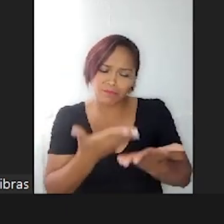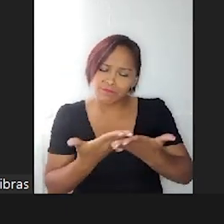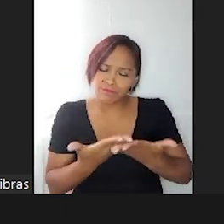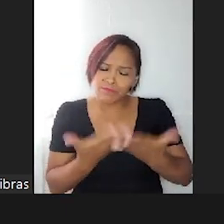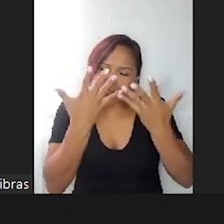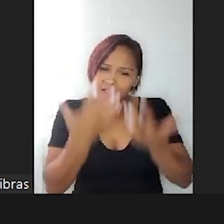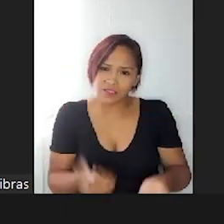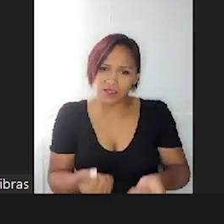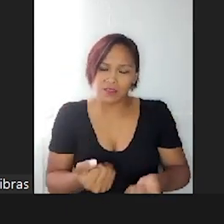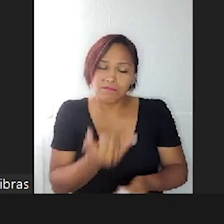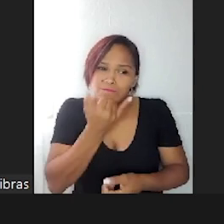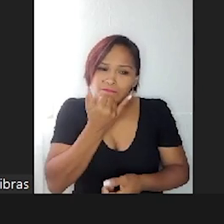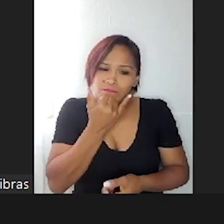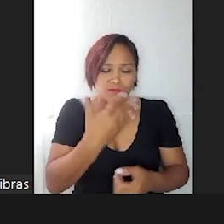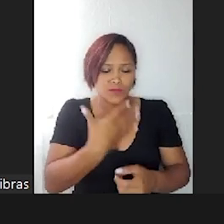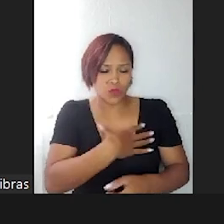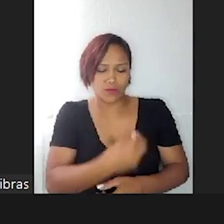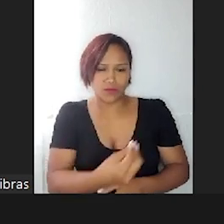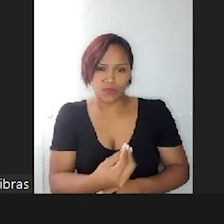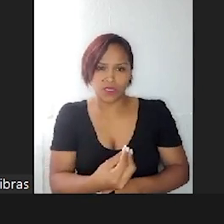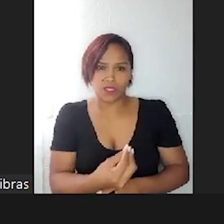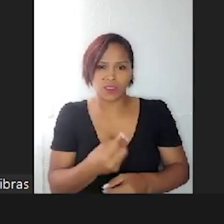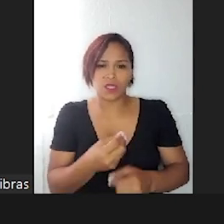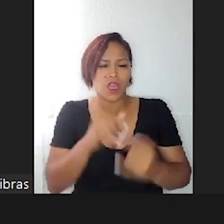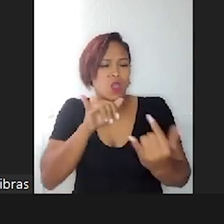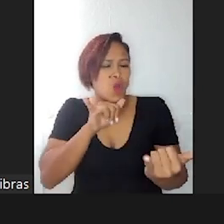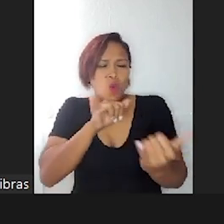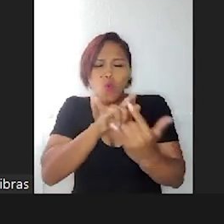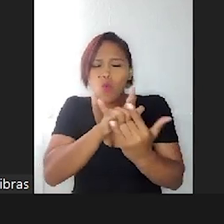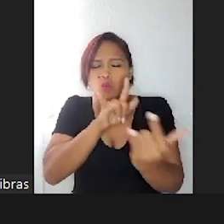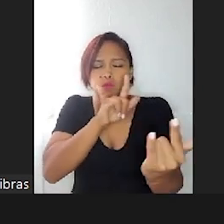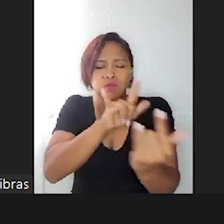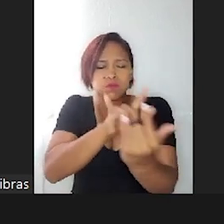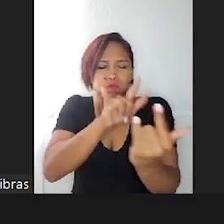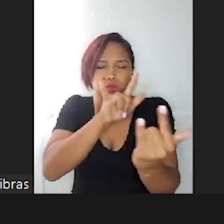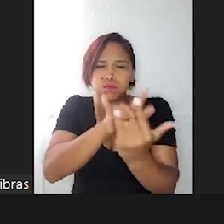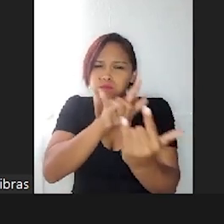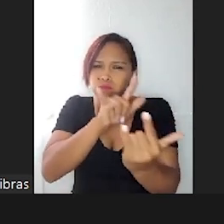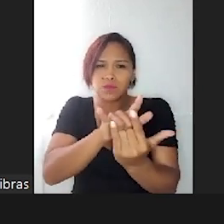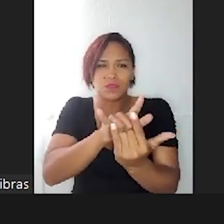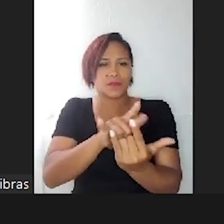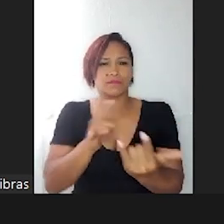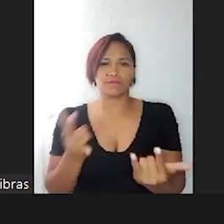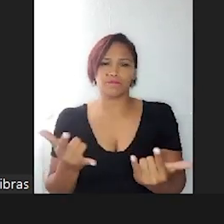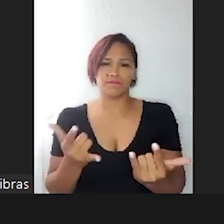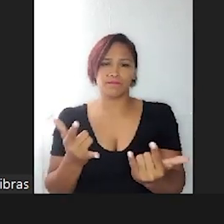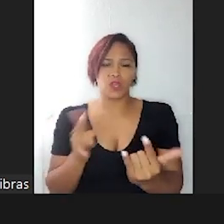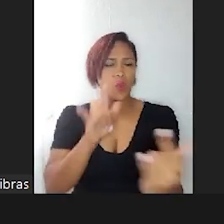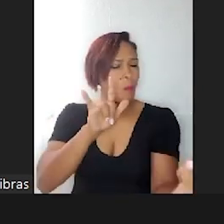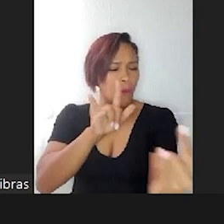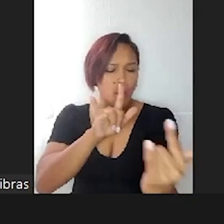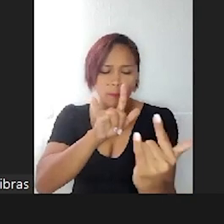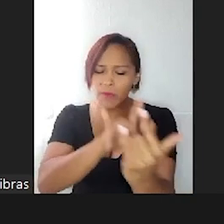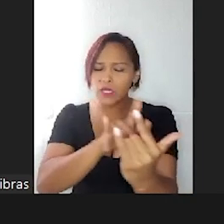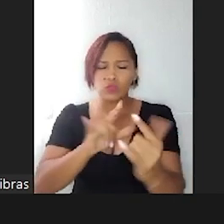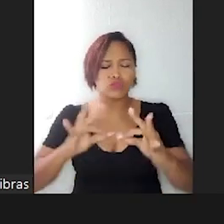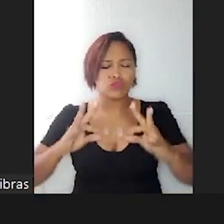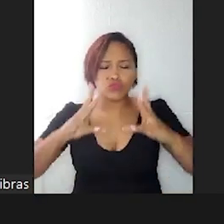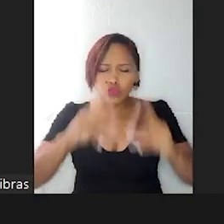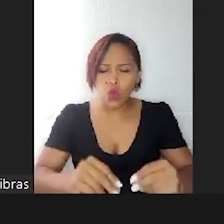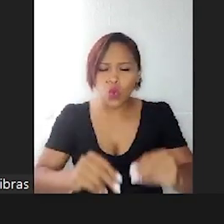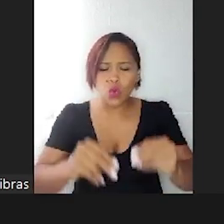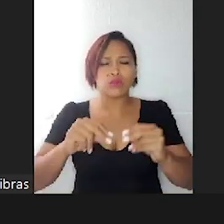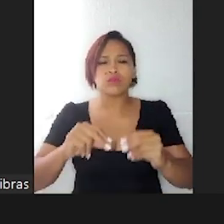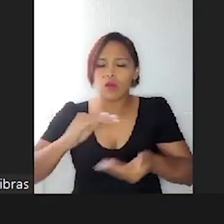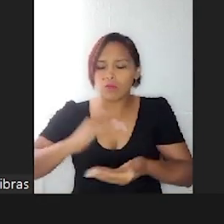perdoa, filho, eu te amo, eu te amo de qualquer jeito, com tudo, com todo o seu pacotinho, filho,